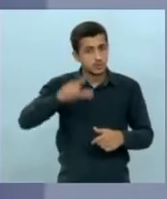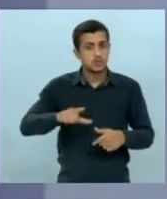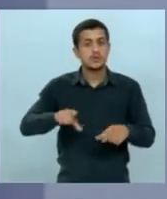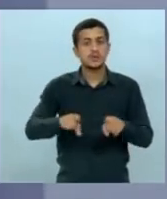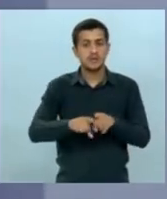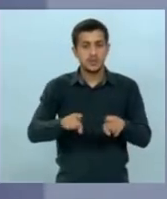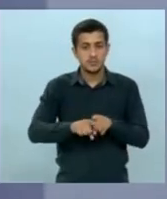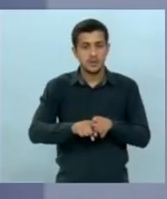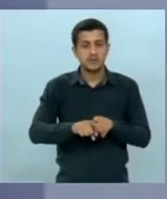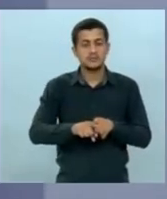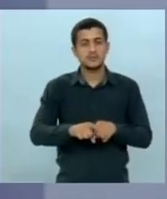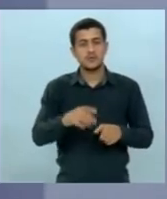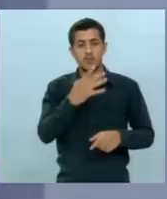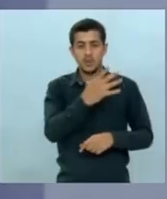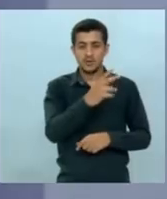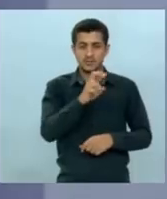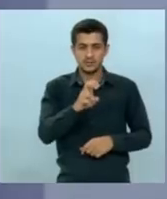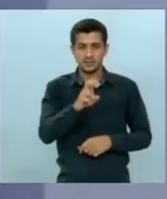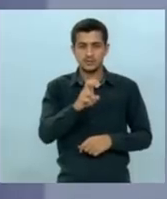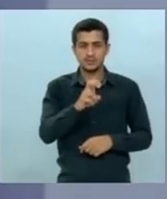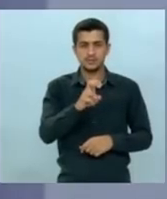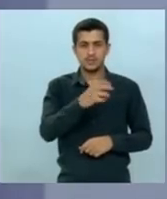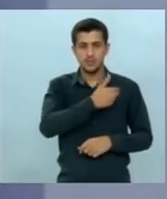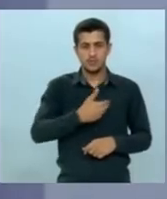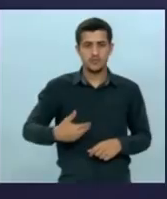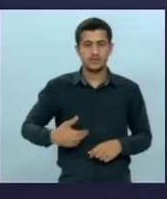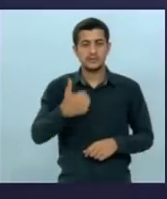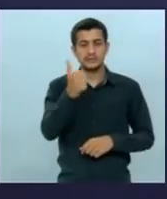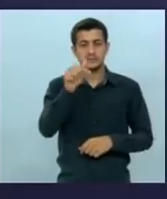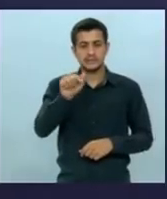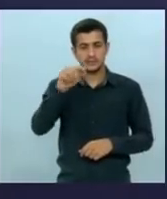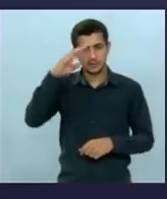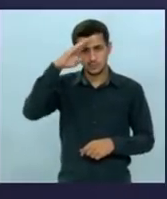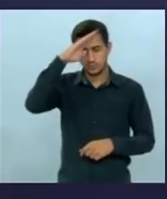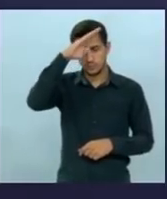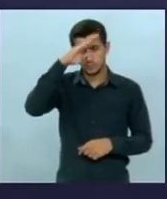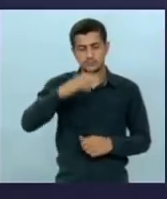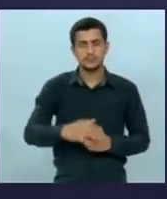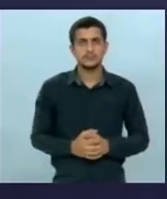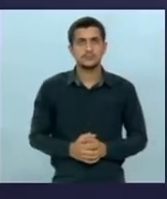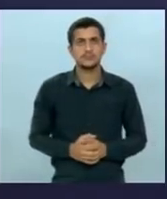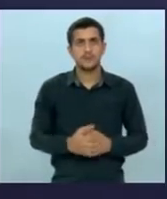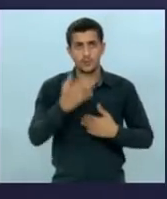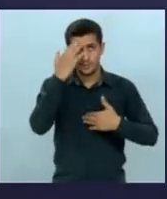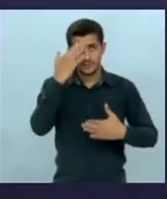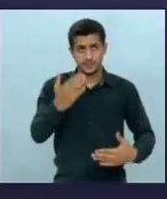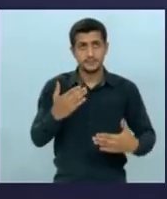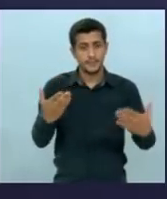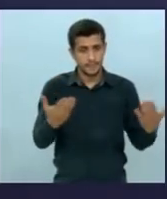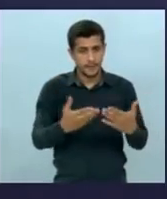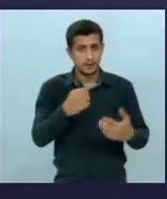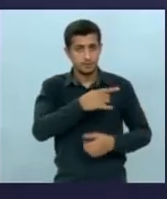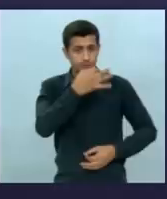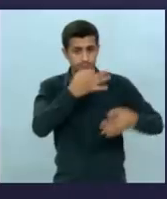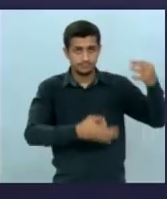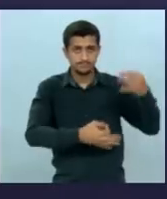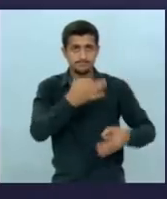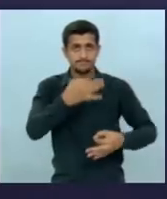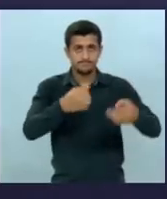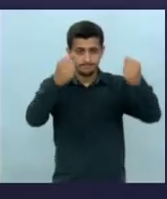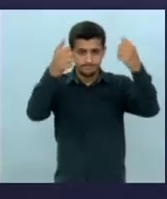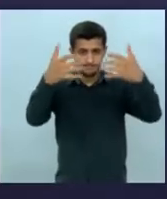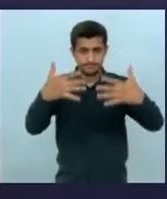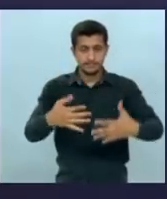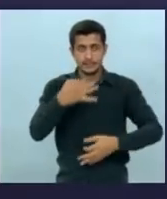Brasil vote no 45 vote no 17 tem um fim encerrado candidato obrigada agora é a vez do candidato juízo de Londo